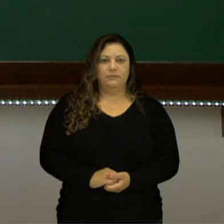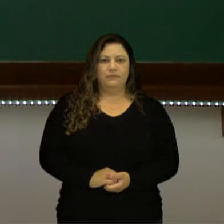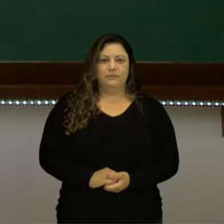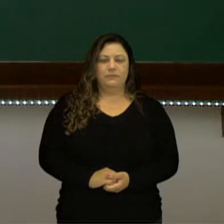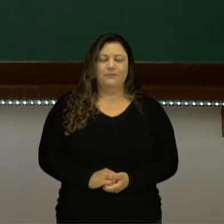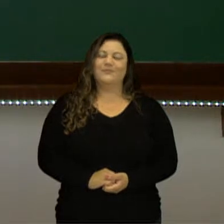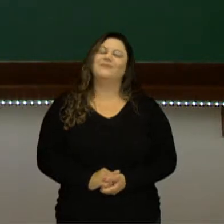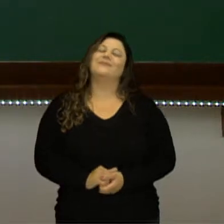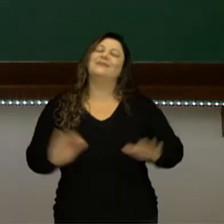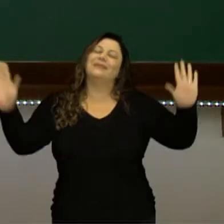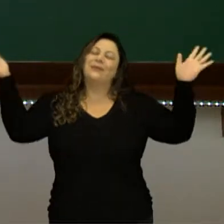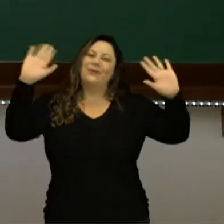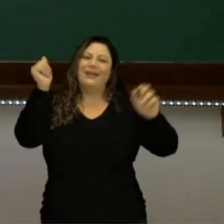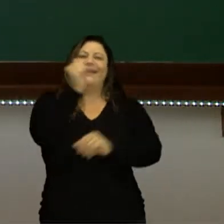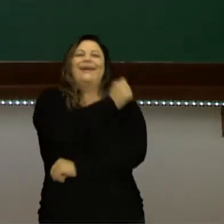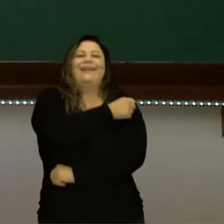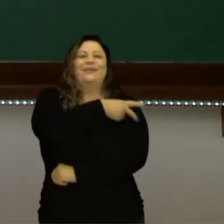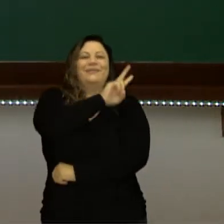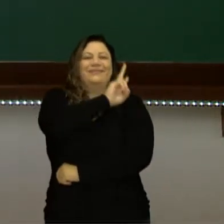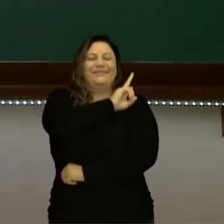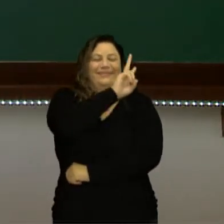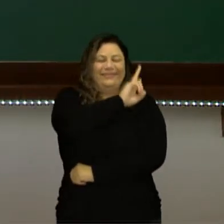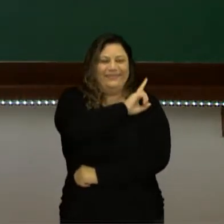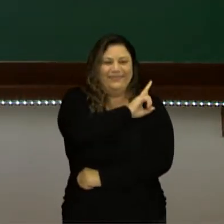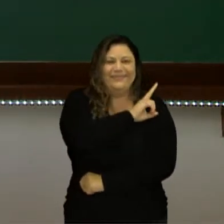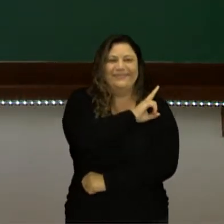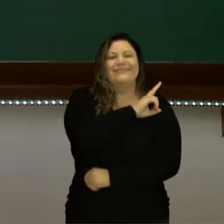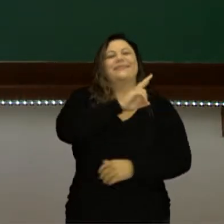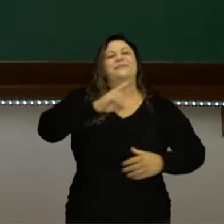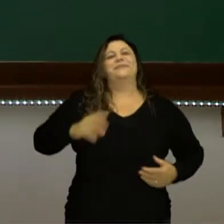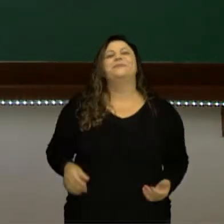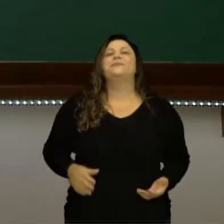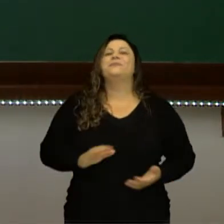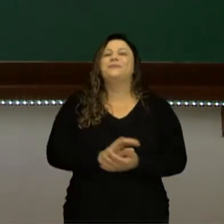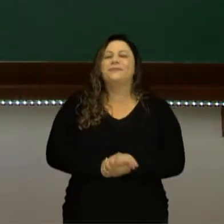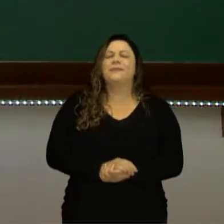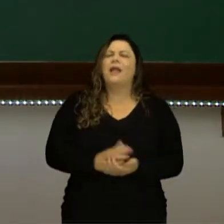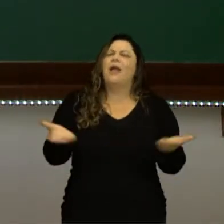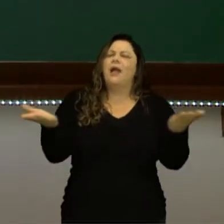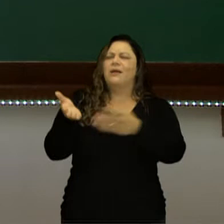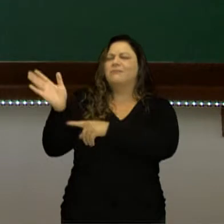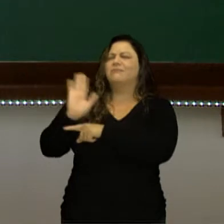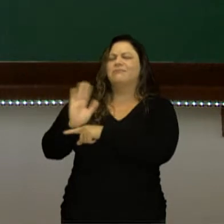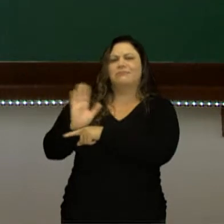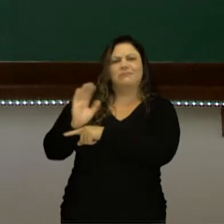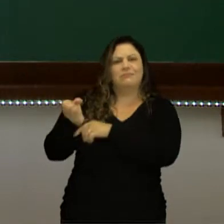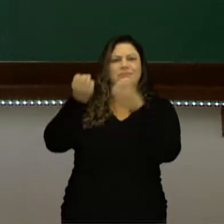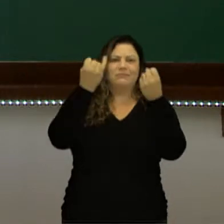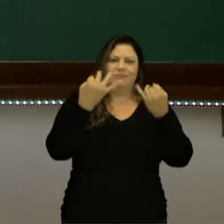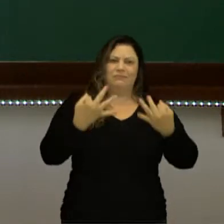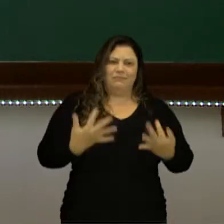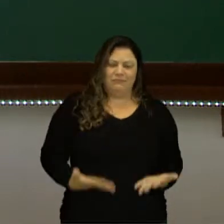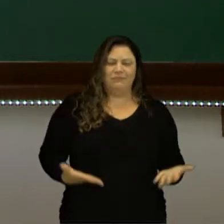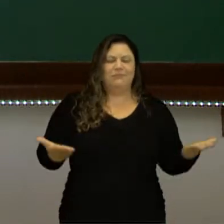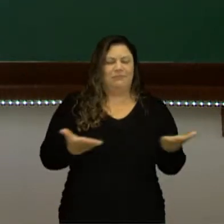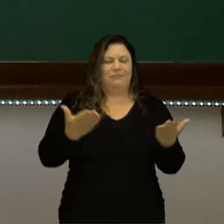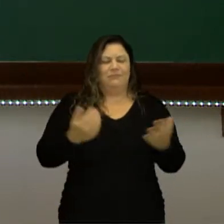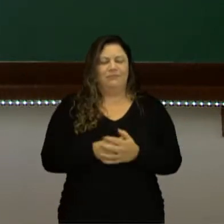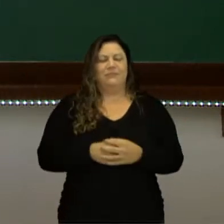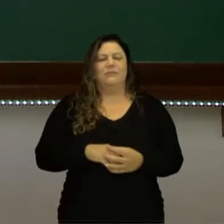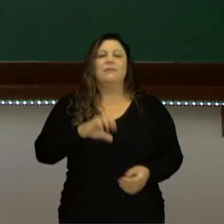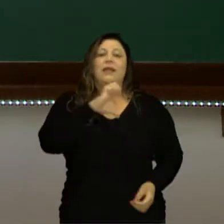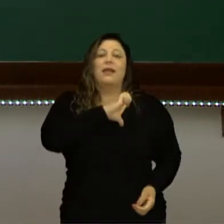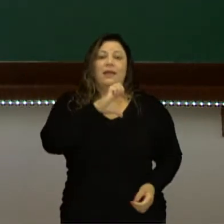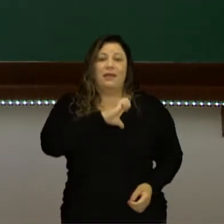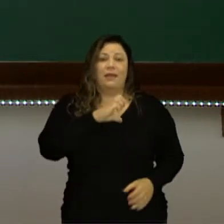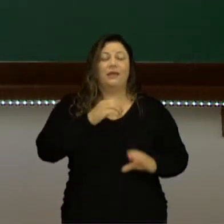Olá estudantes da segunda série do Ensino Médio. Neste vídeo vamos falar sobre ética cristã